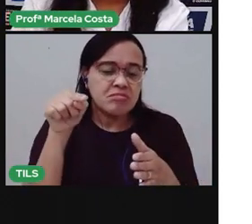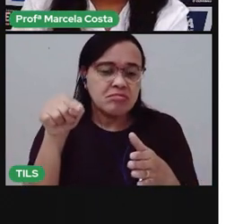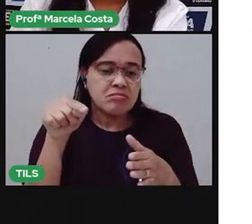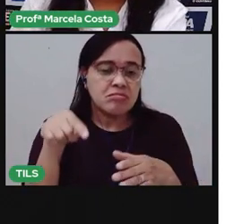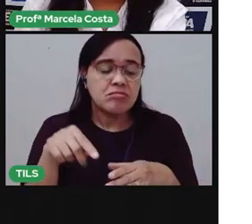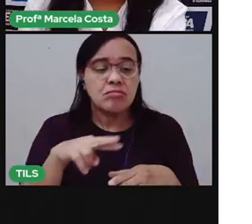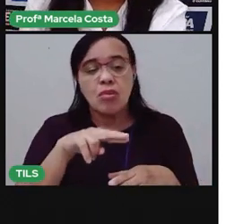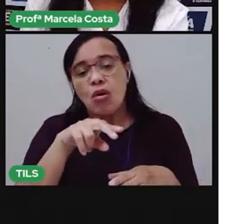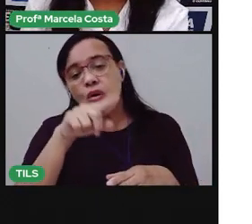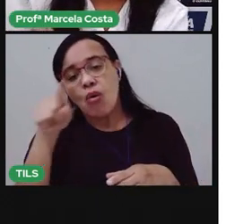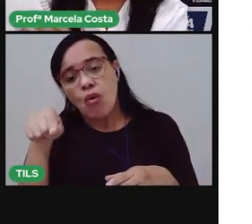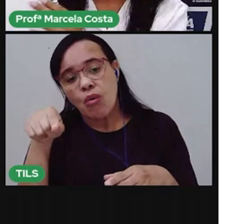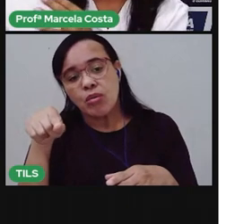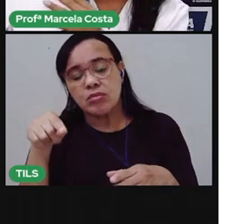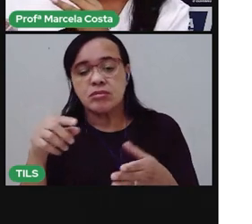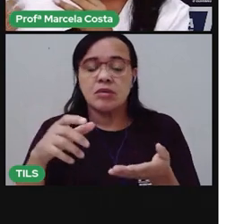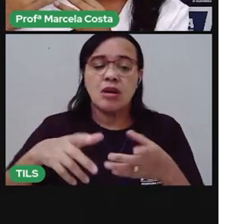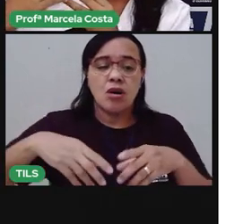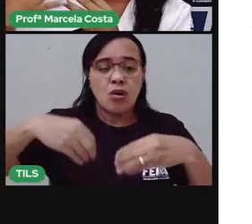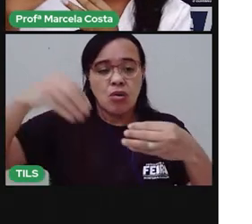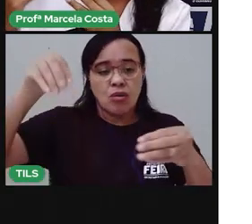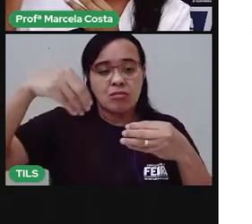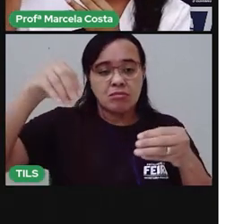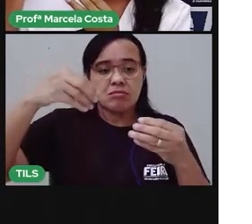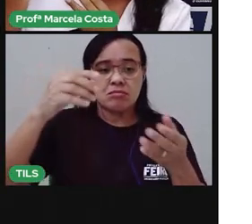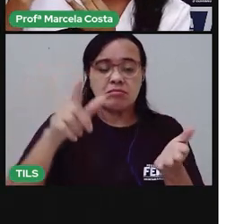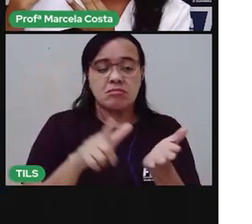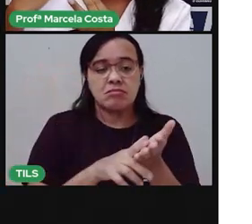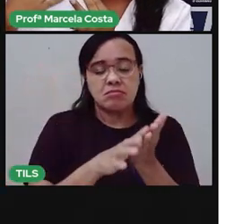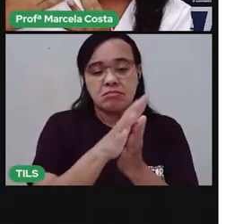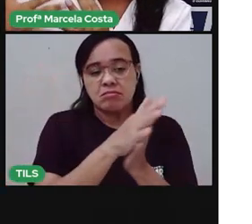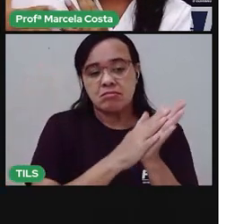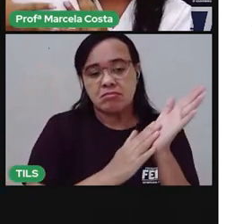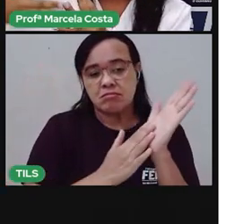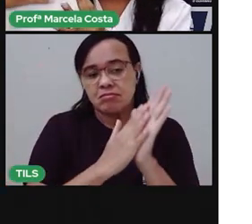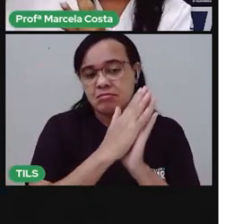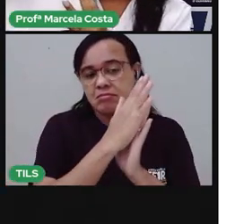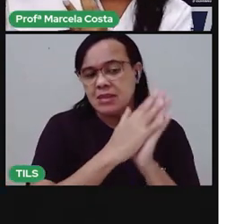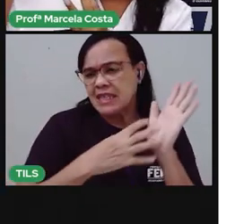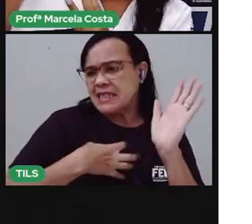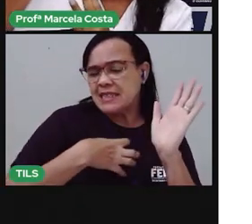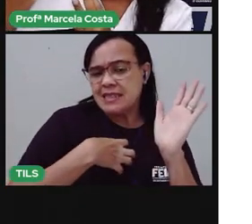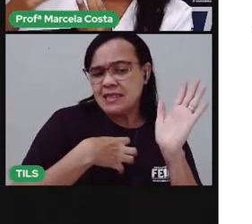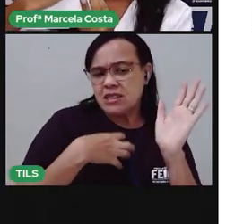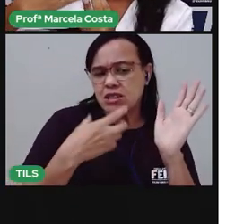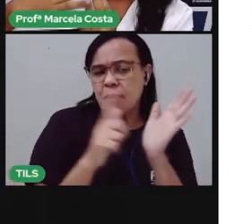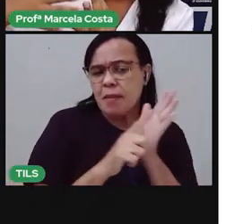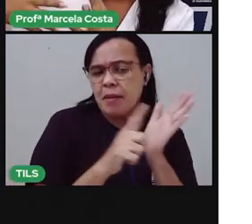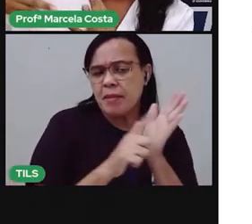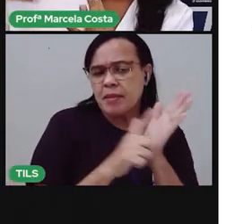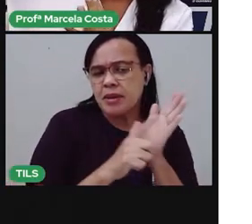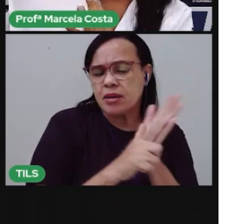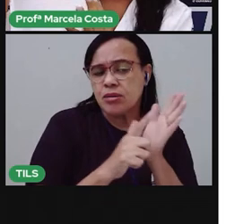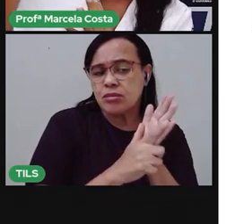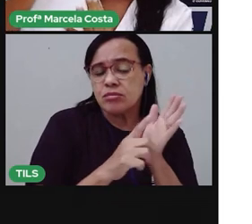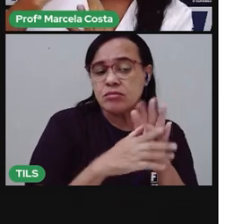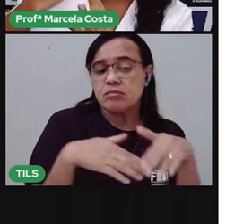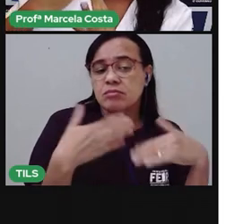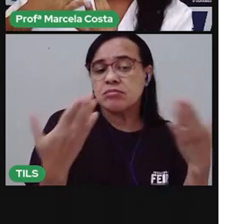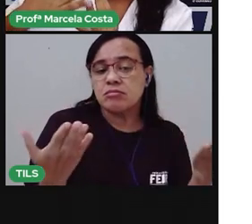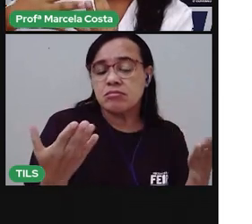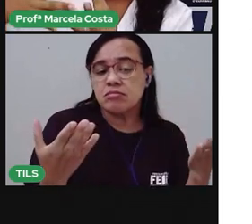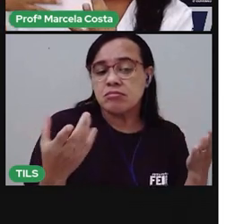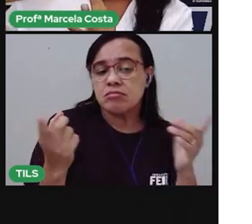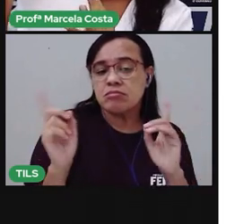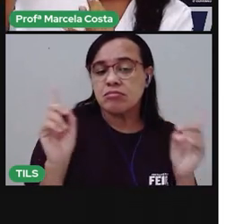Ou a folha de caderno? Passa a mão aí na folha do seu caderno. Ó. Olha como ela é linda.